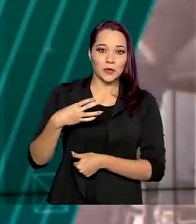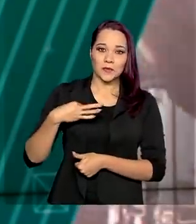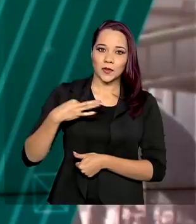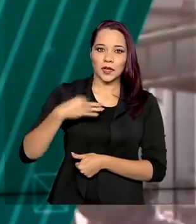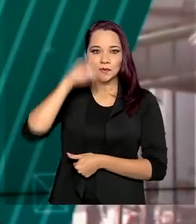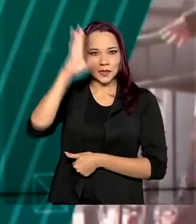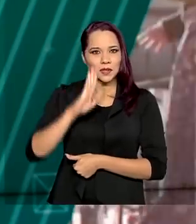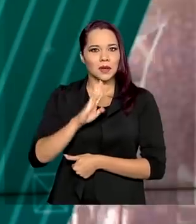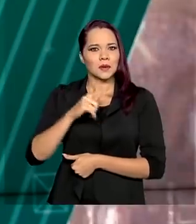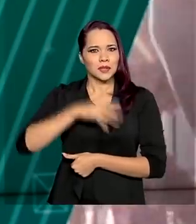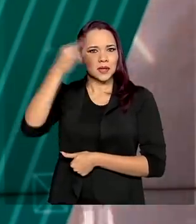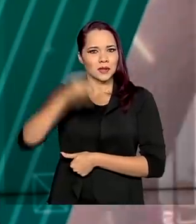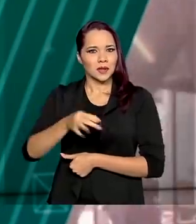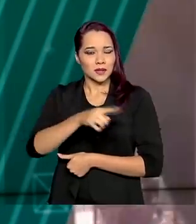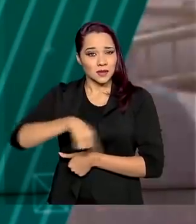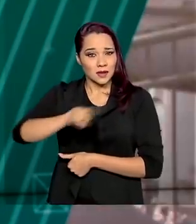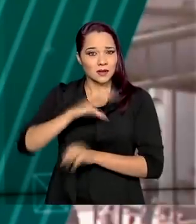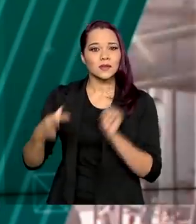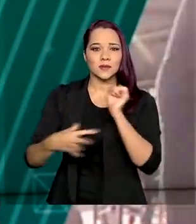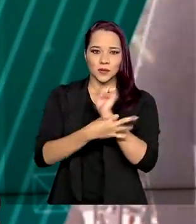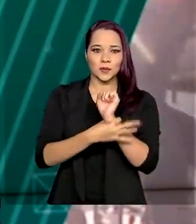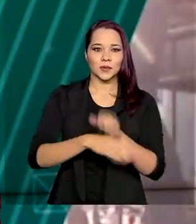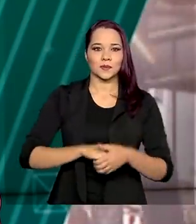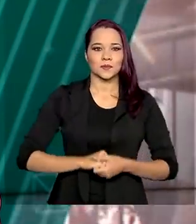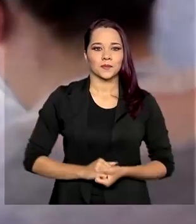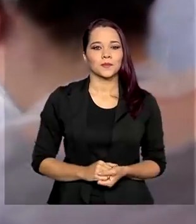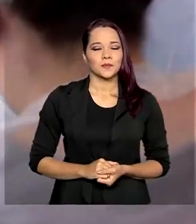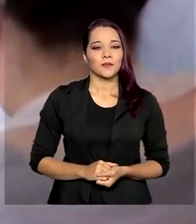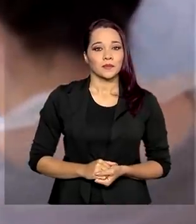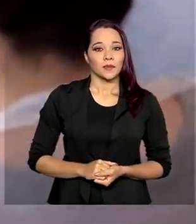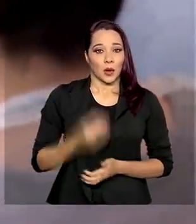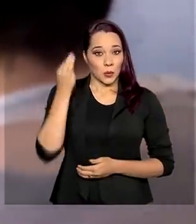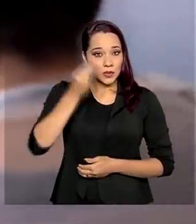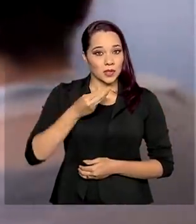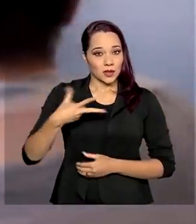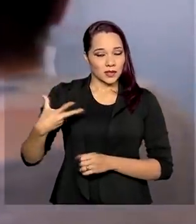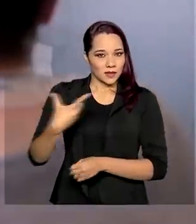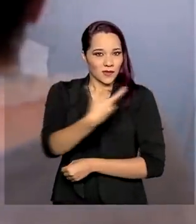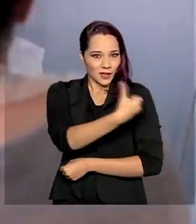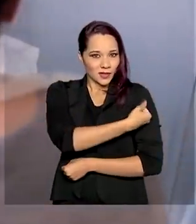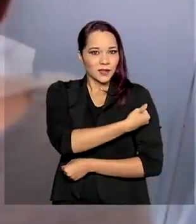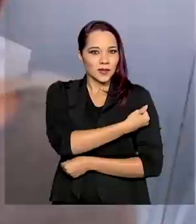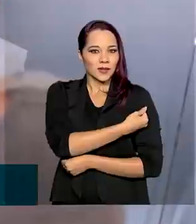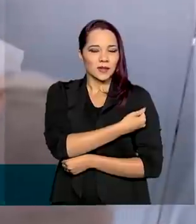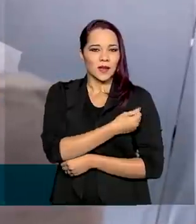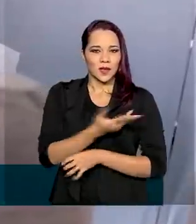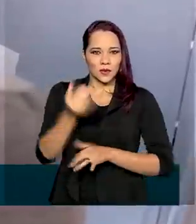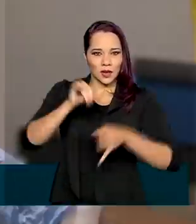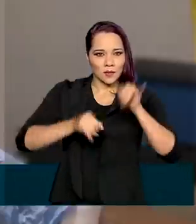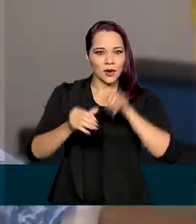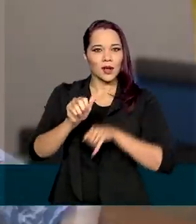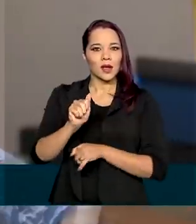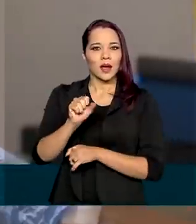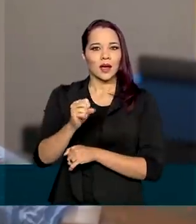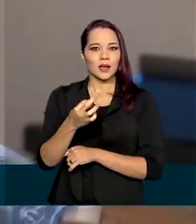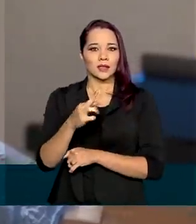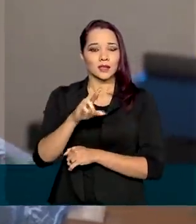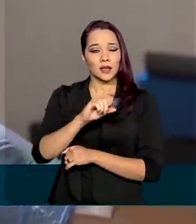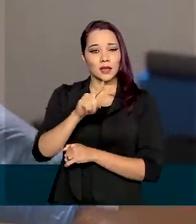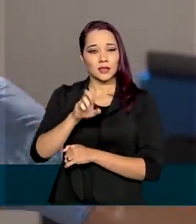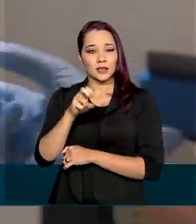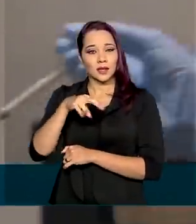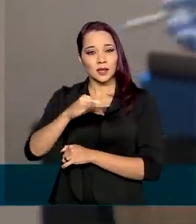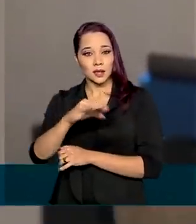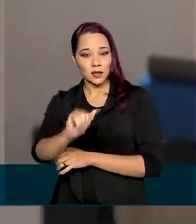para garantir a segurança dos participantes. Os testes da vacina de Oxford e do laboratório AstraZeneca foram